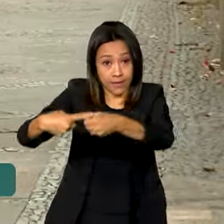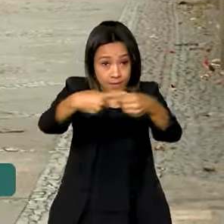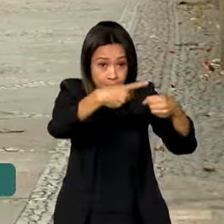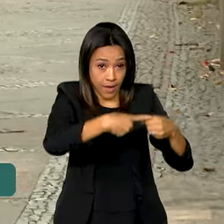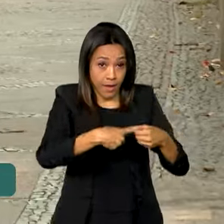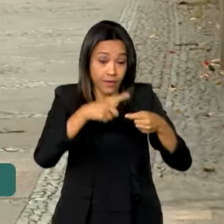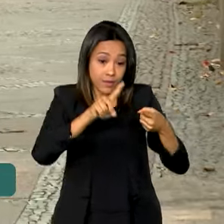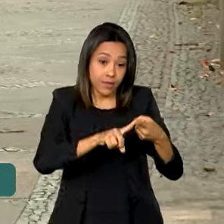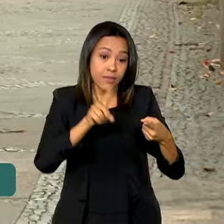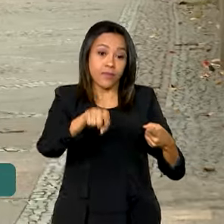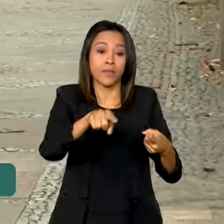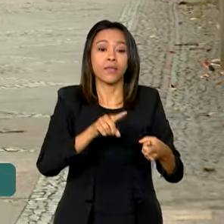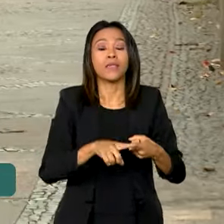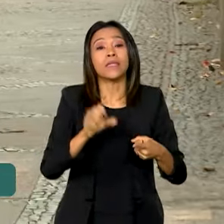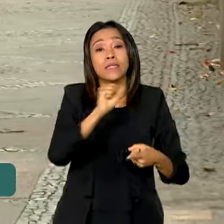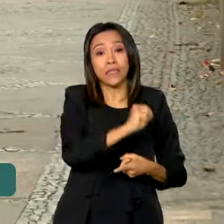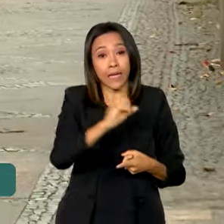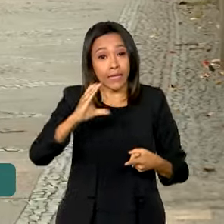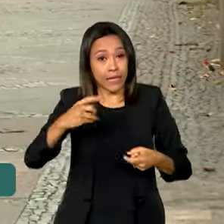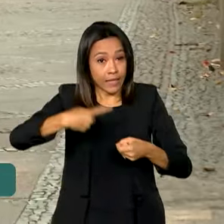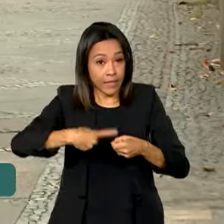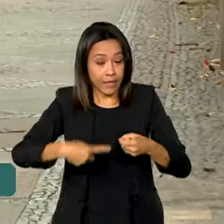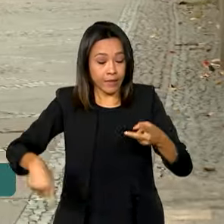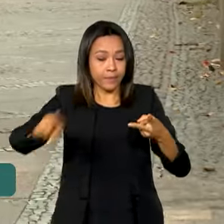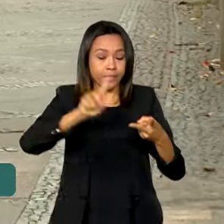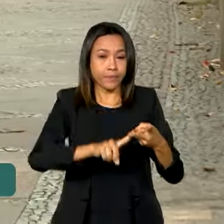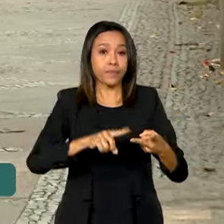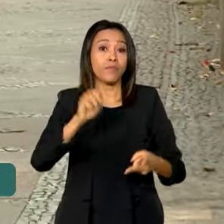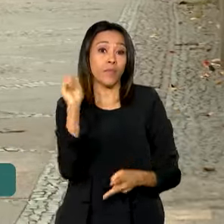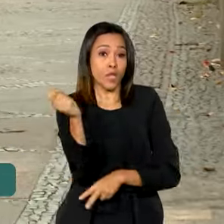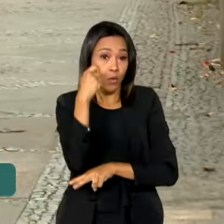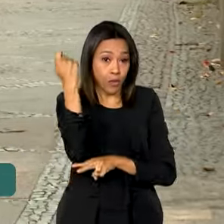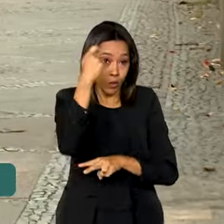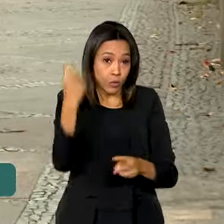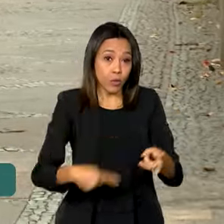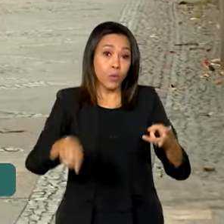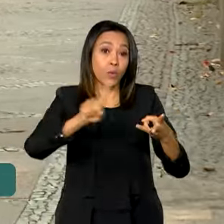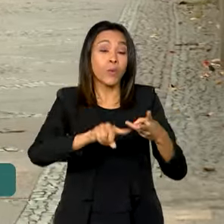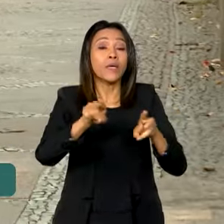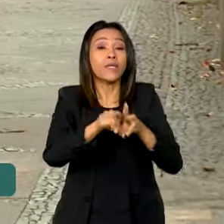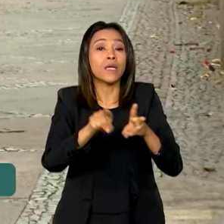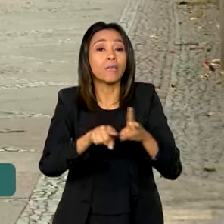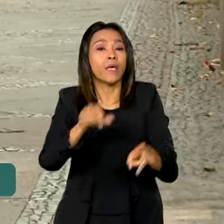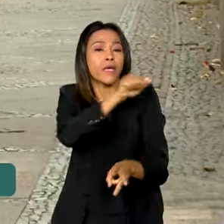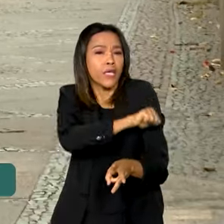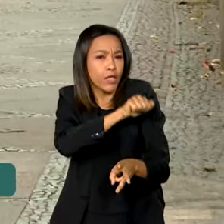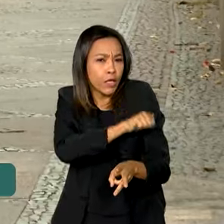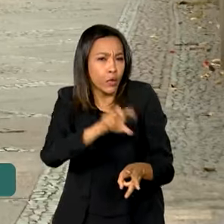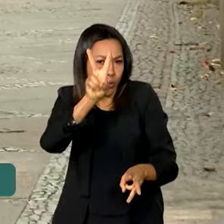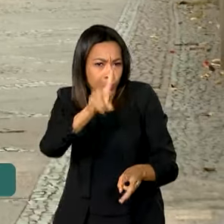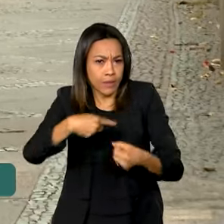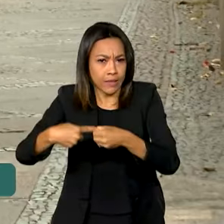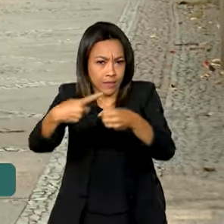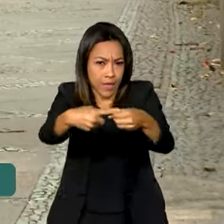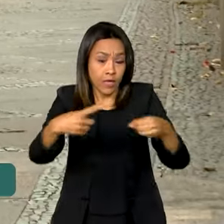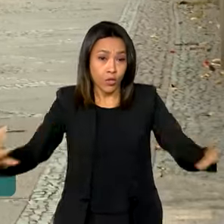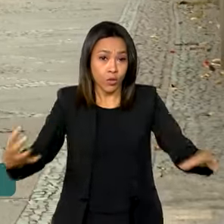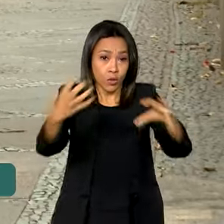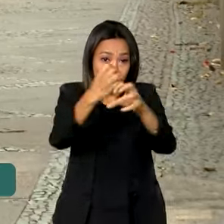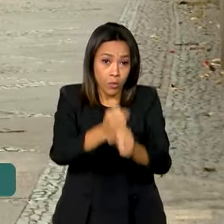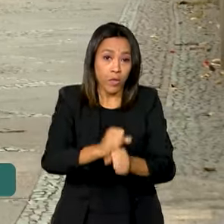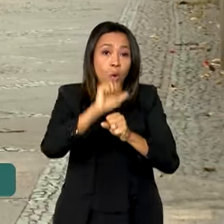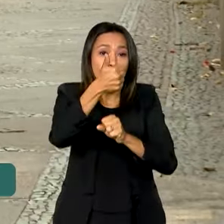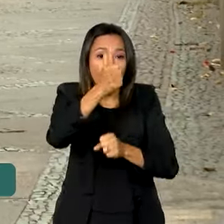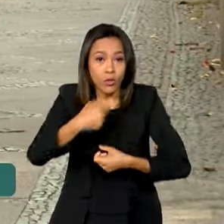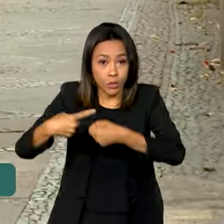teste estão Blumenau, em Santa Catarina, Rocaçales, no Rio Grande do Sul, e Petrópolis e Angra dos Reis, no Rio de Janeiro. No total, foram 11